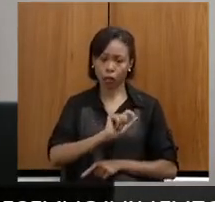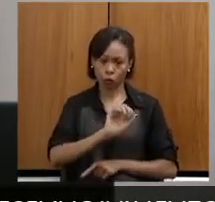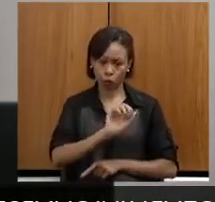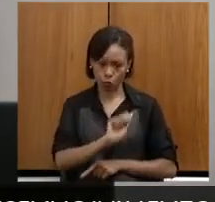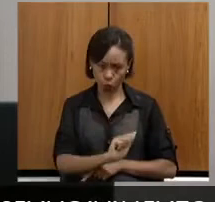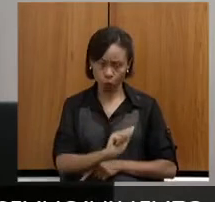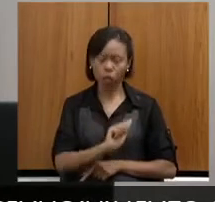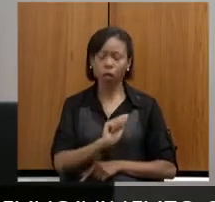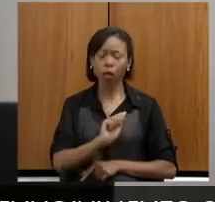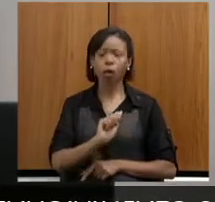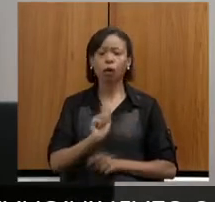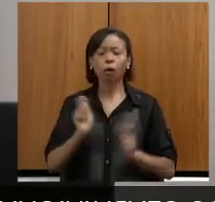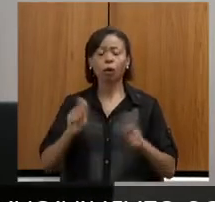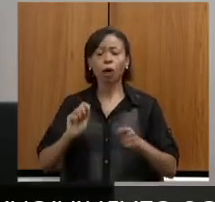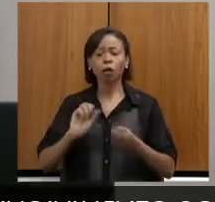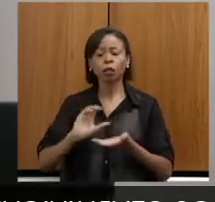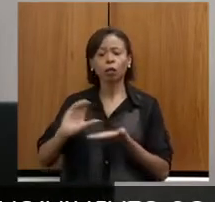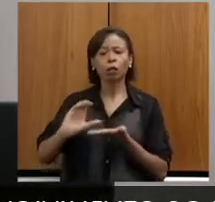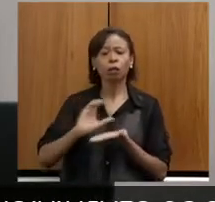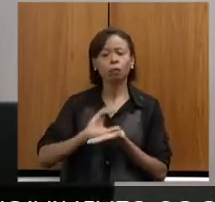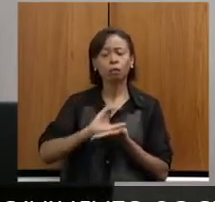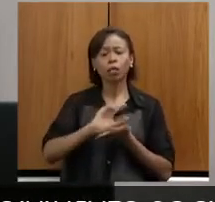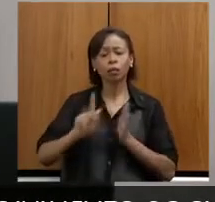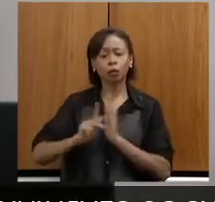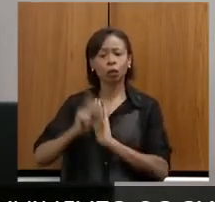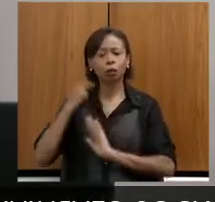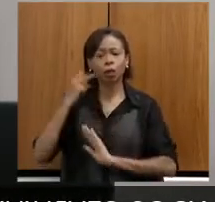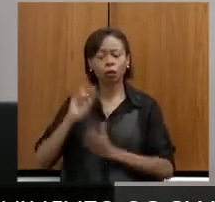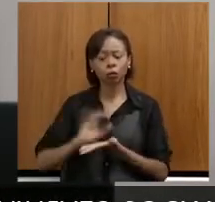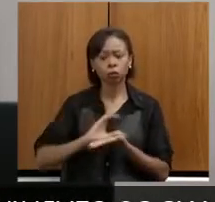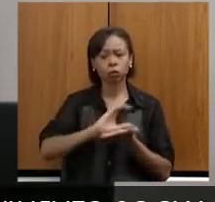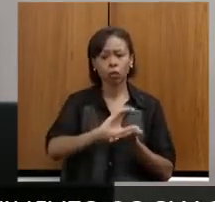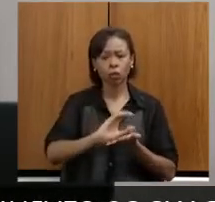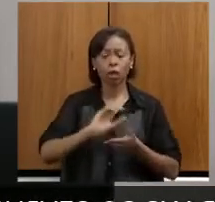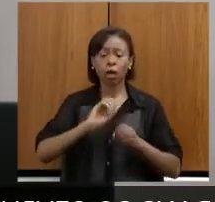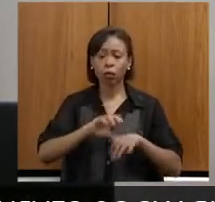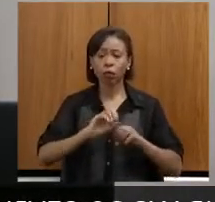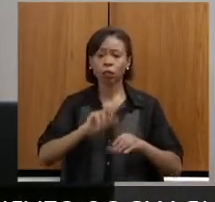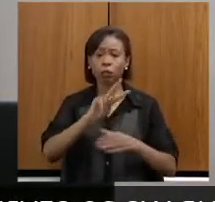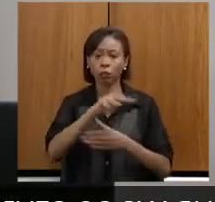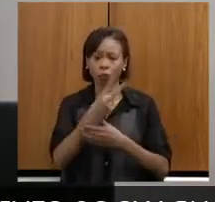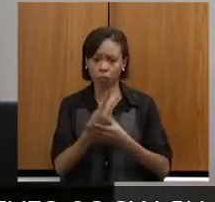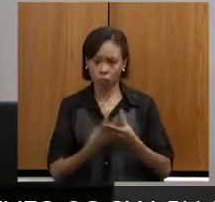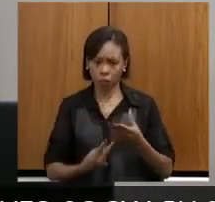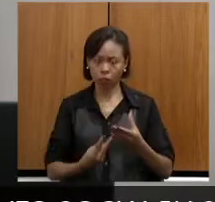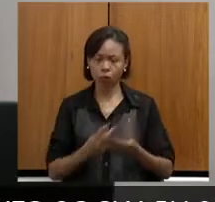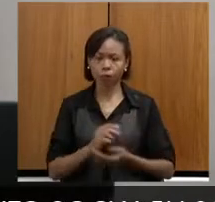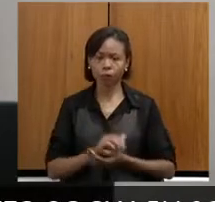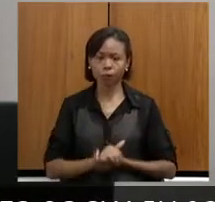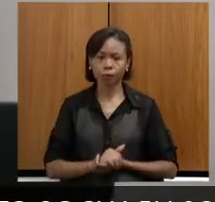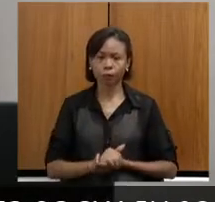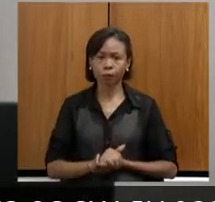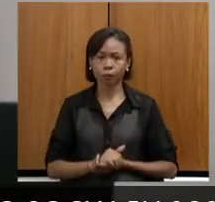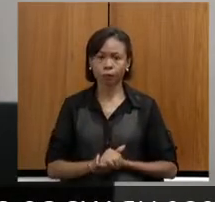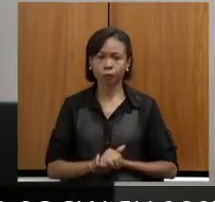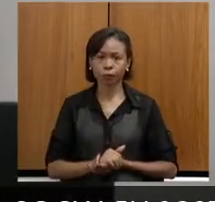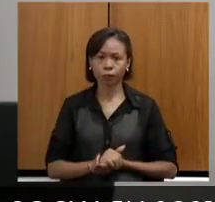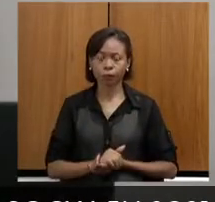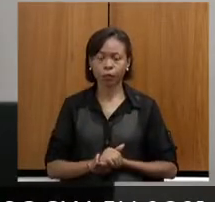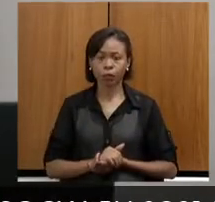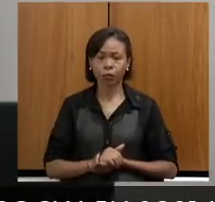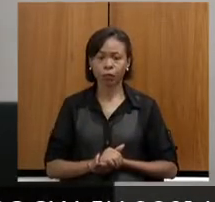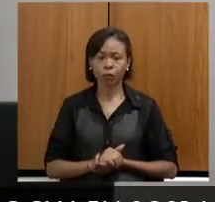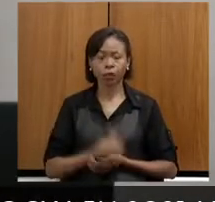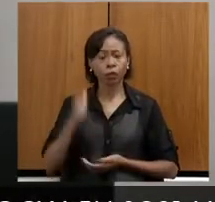destinar recursos das emendas parlamentares à educação bilingue, tirando o sonho da comunidade